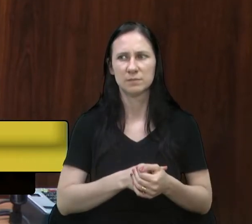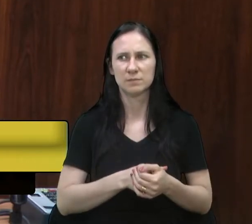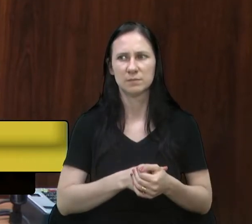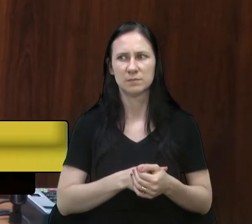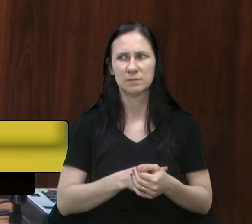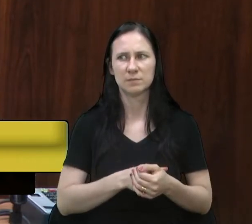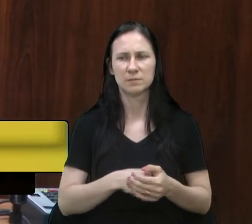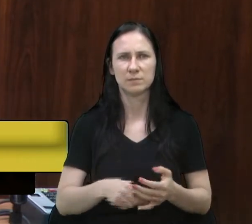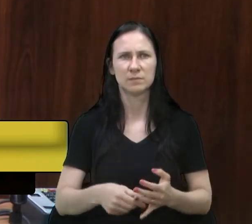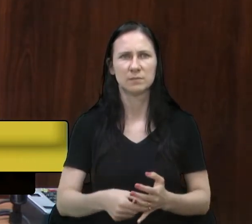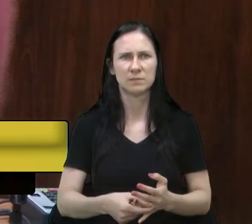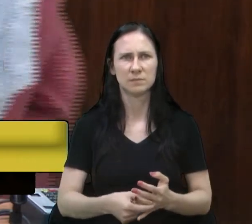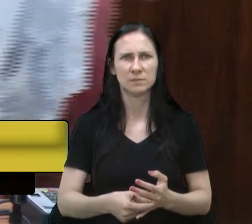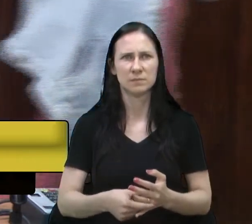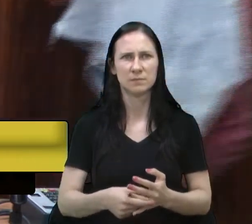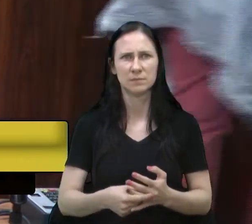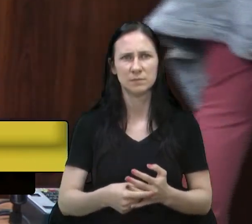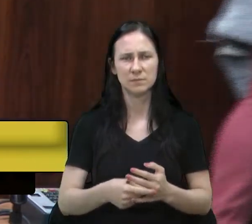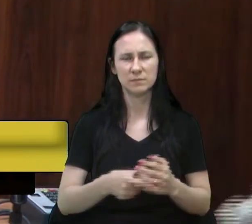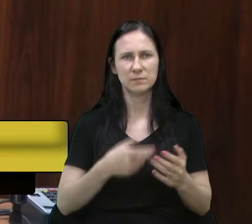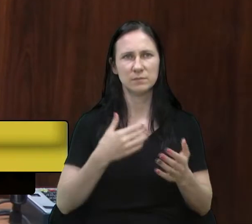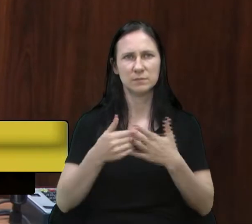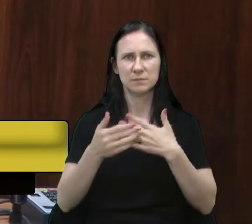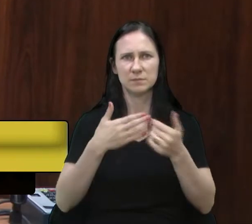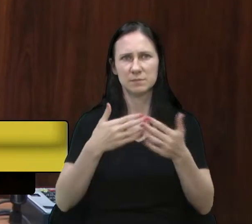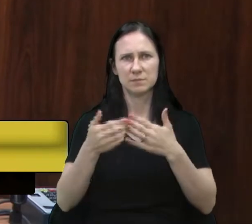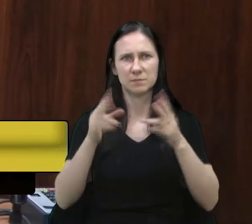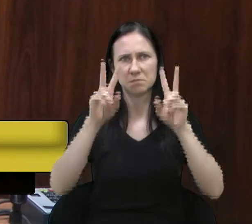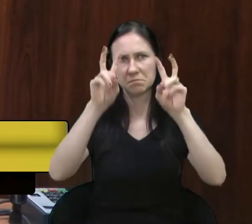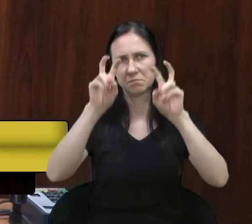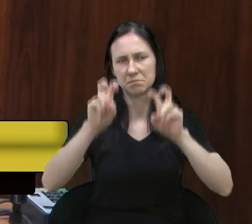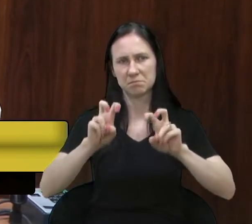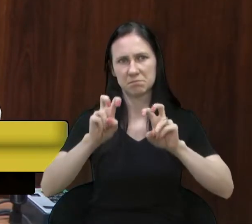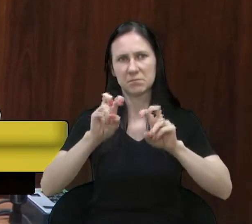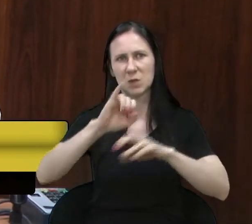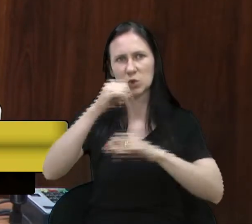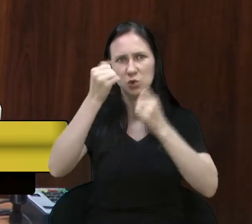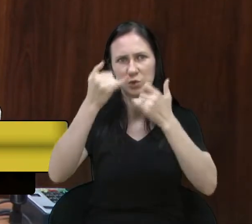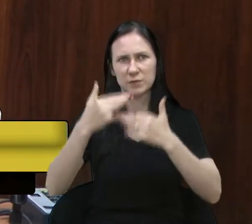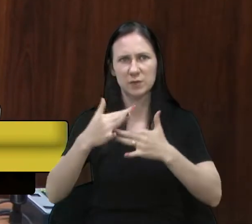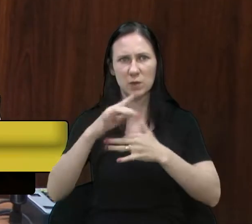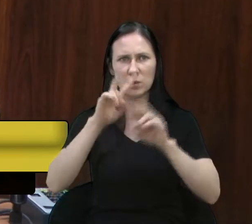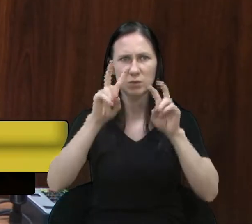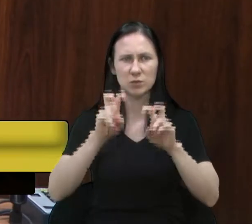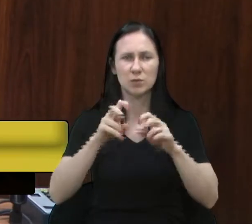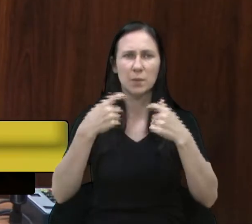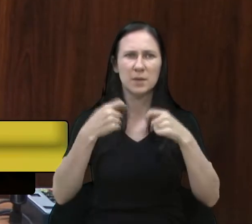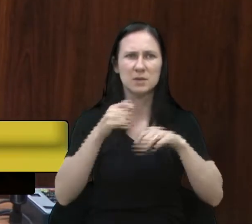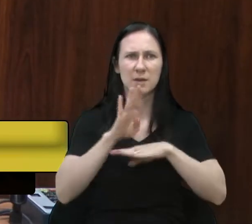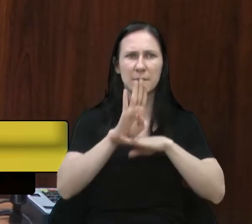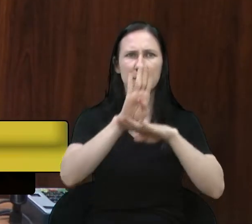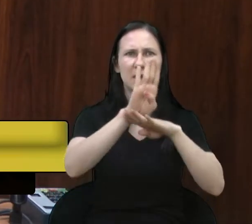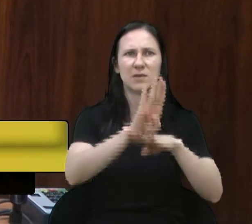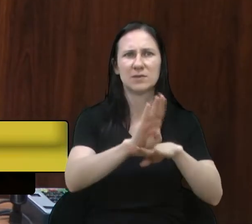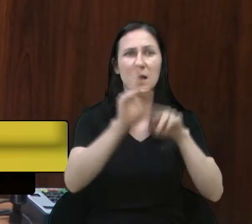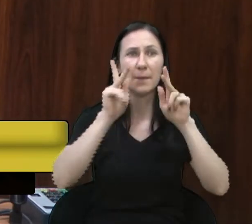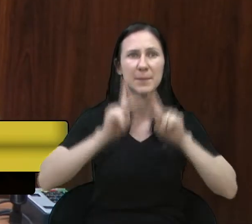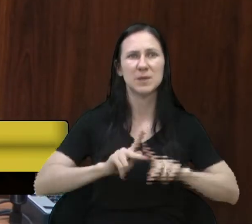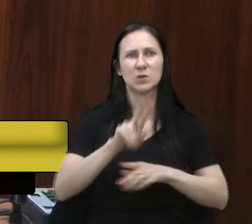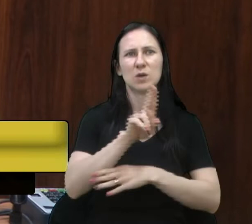legalmente, que cabe utilizar para isso e que se justifique, precisa beneficiar o usuário.